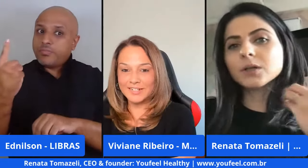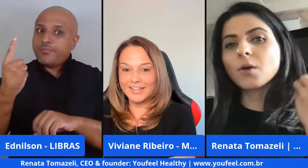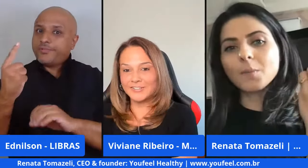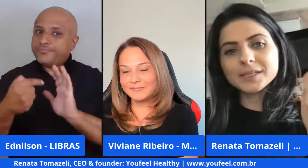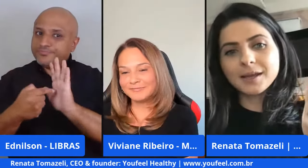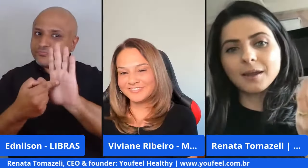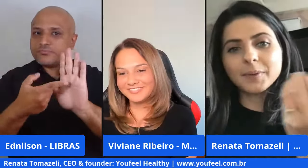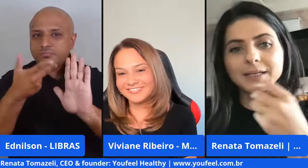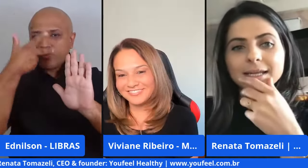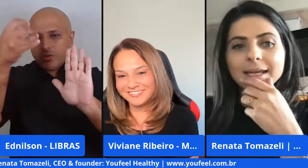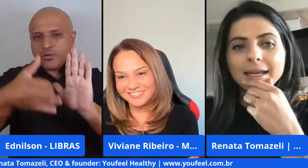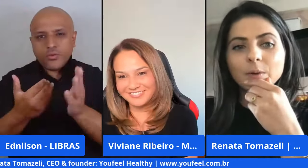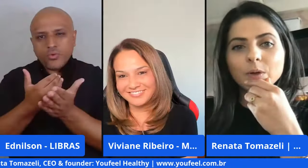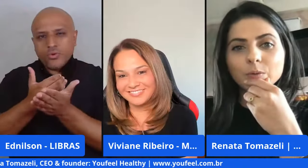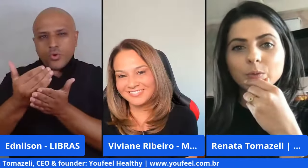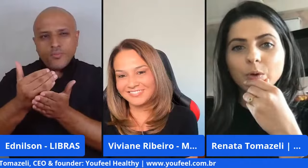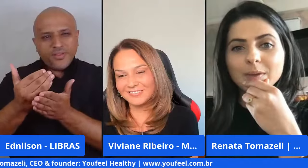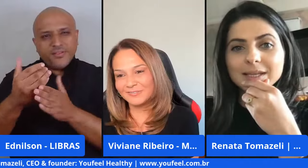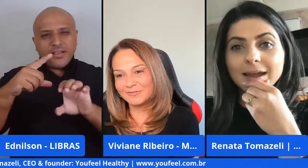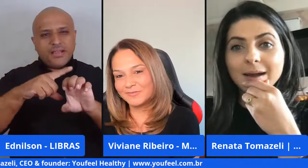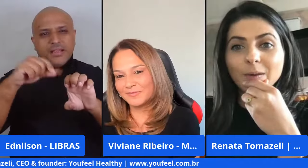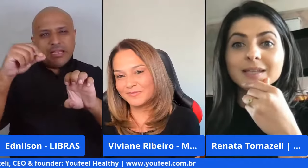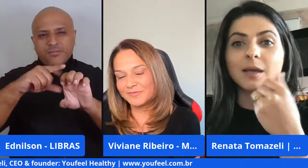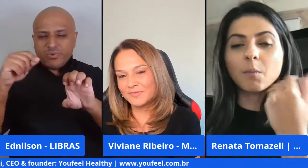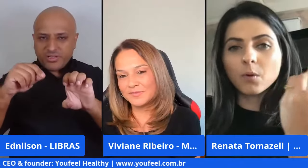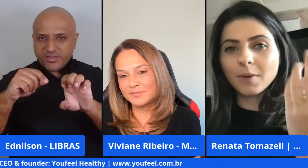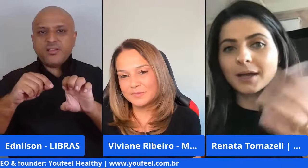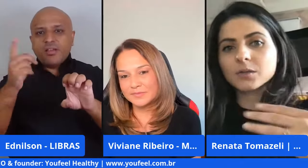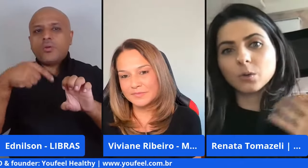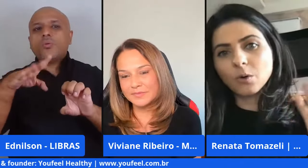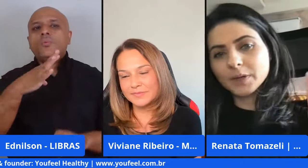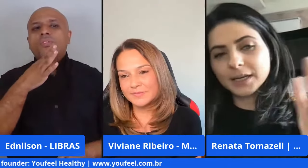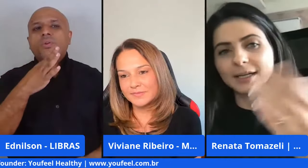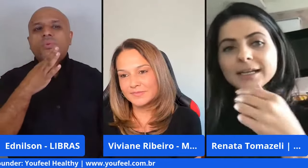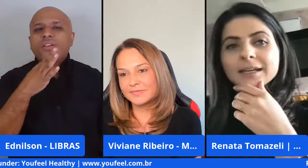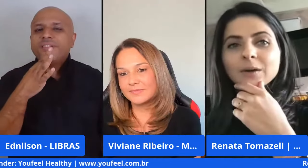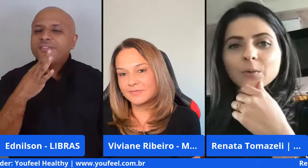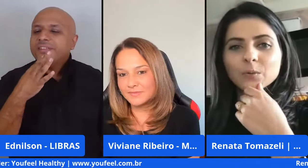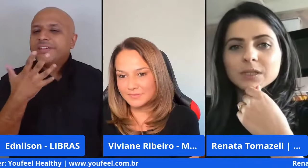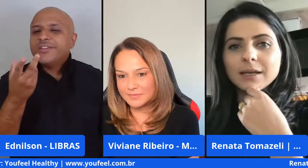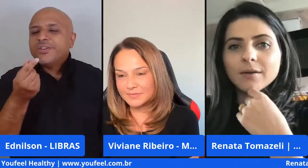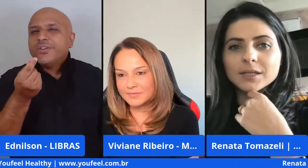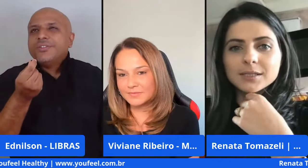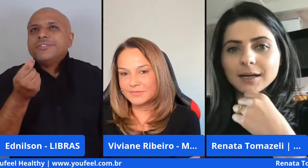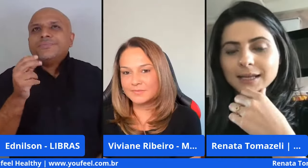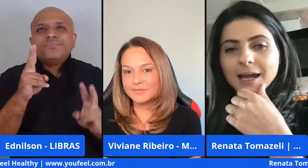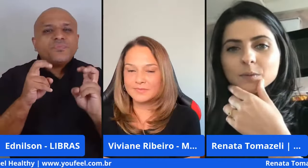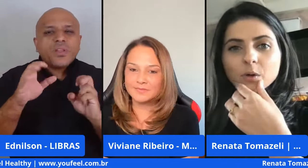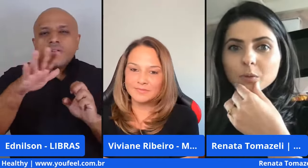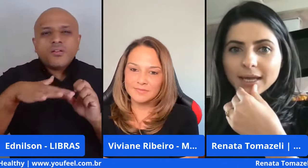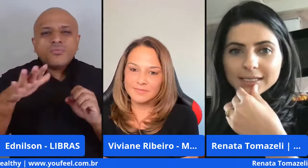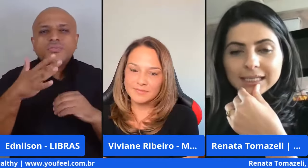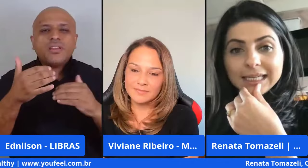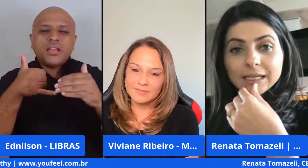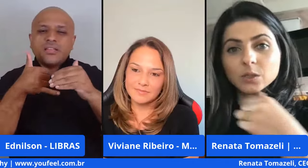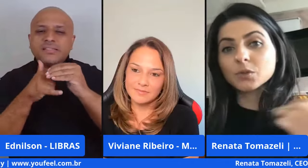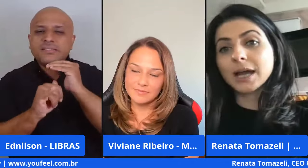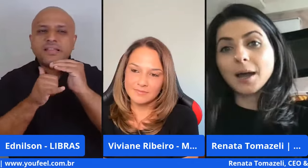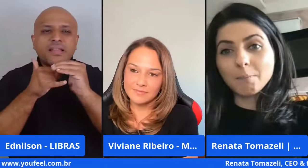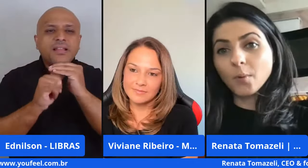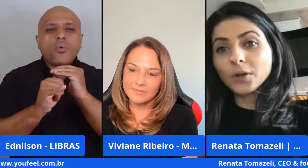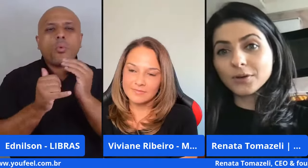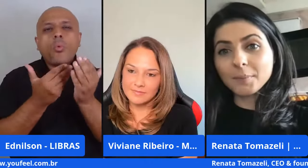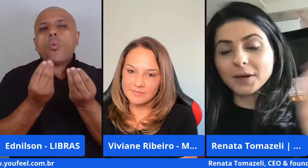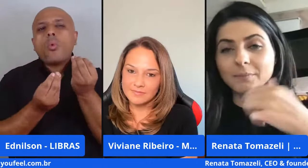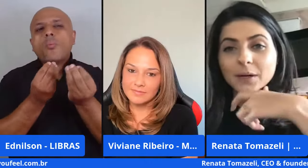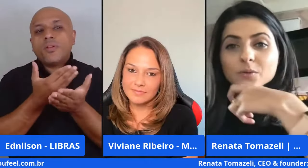que eu falo porque quando eu comecei a empreender eu comecei a conhecer um pouco mais sobre né o cenário das startups como que era esse início